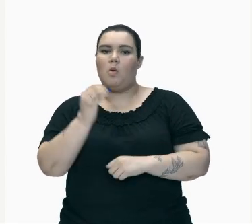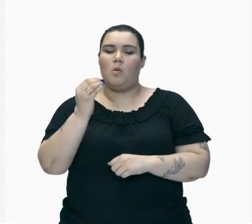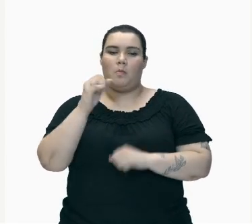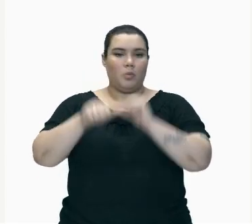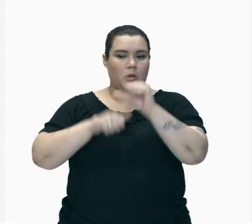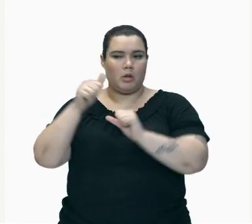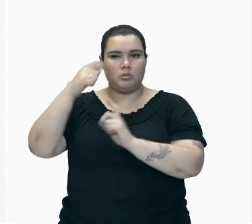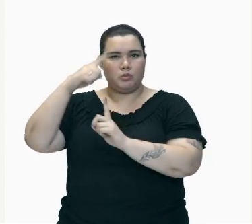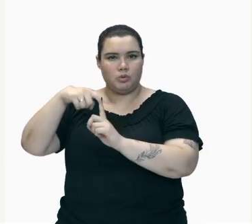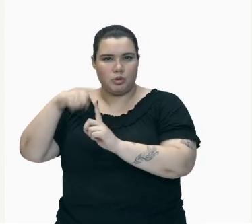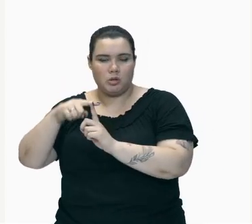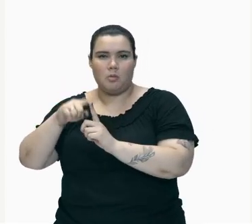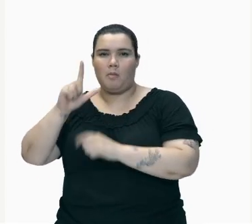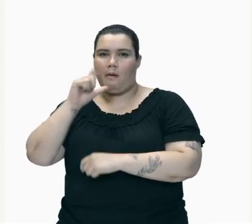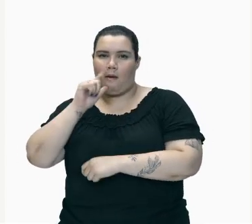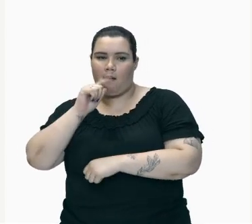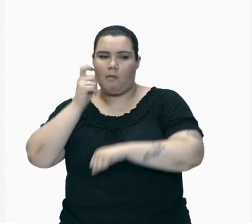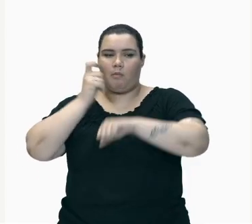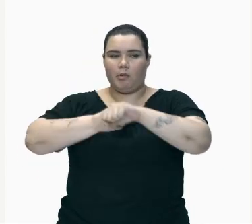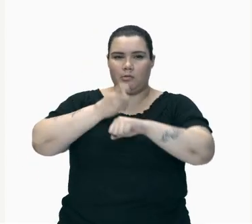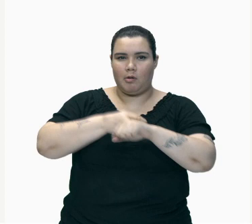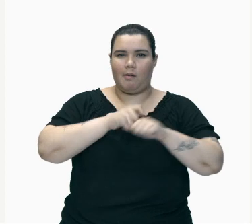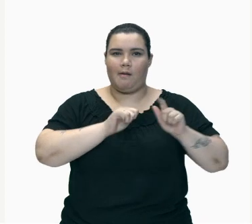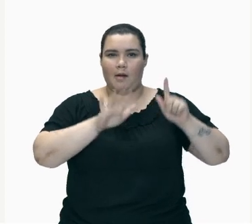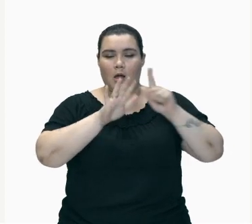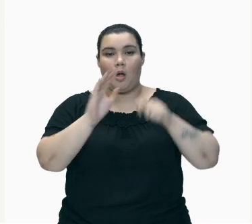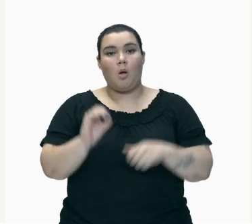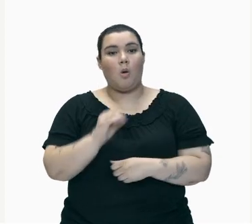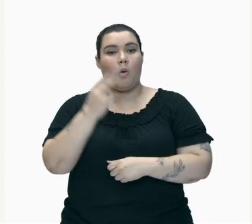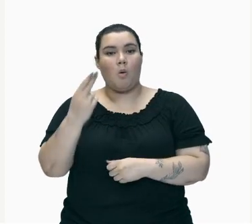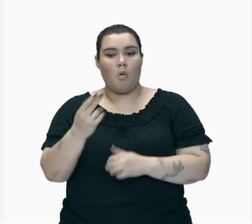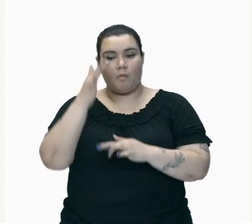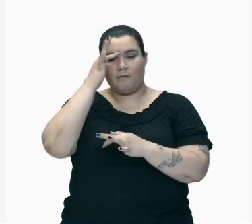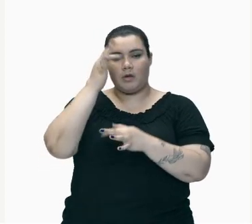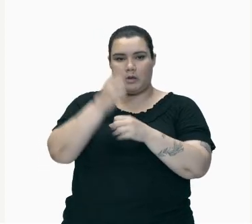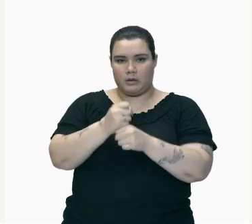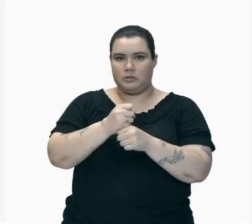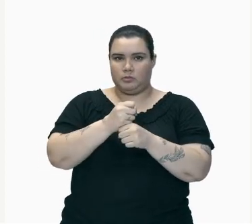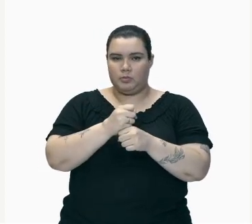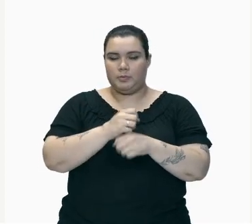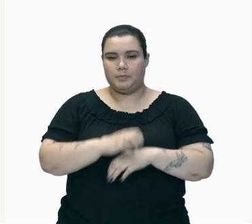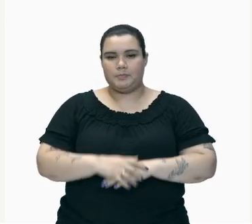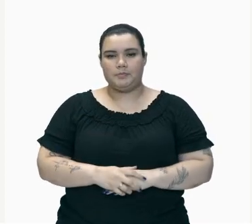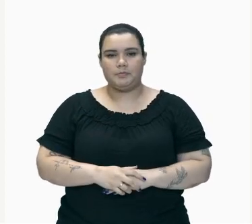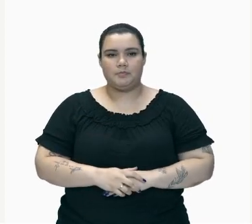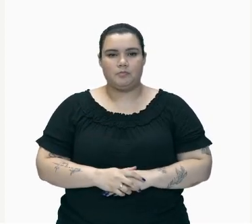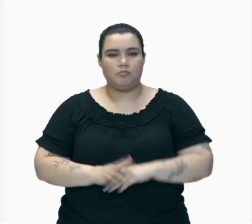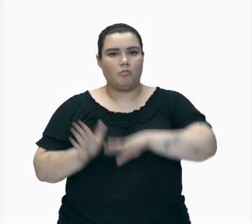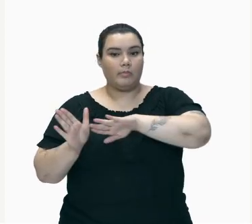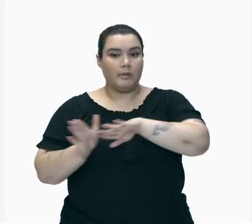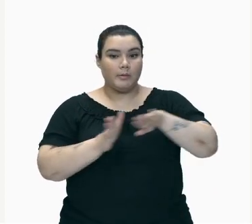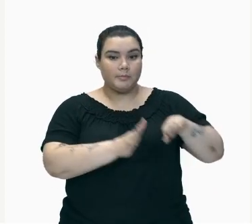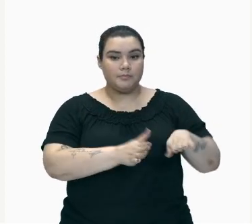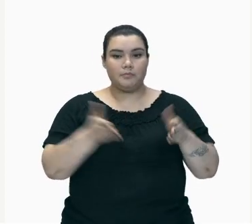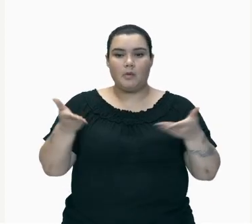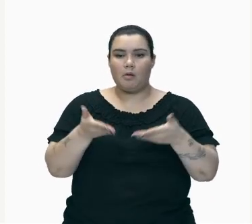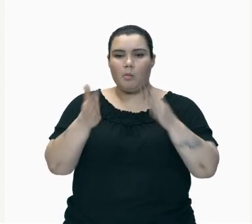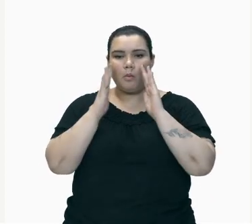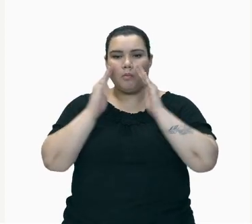Física Na estrutura Física Mesmo Então Vamos agora Falar de Fenômenos Químicos